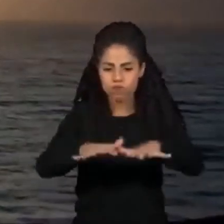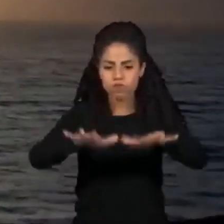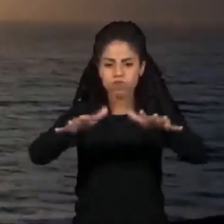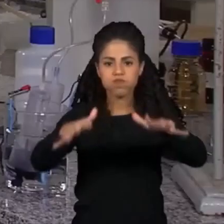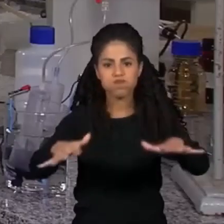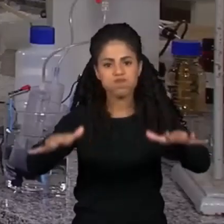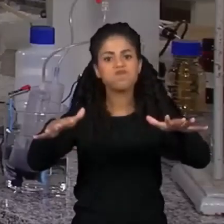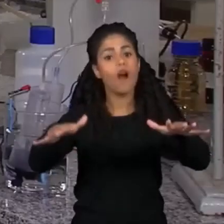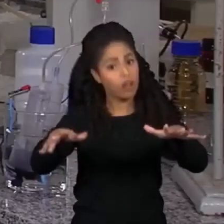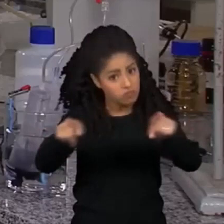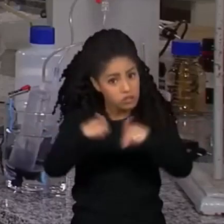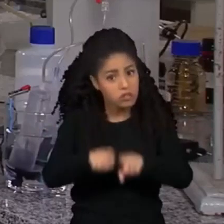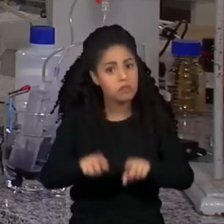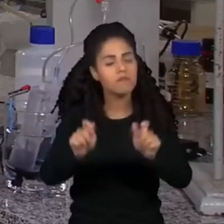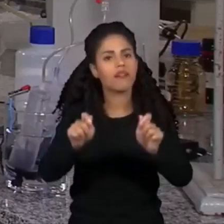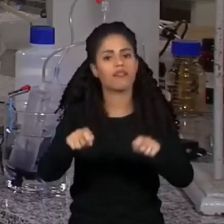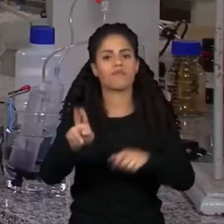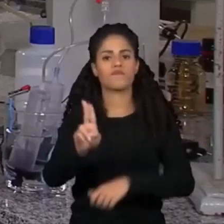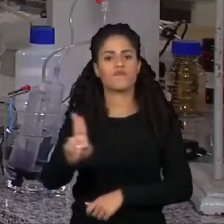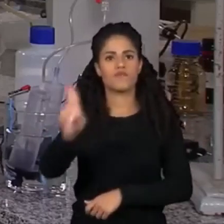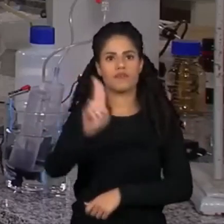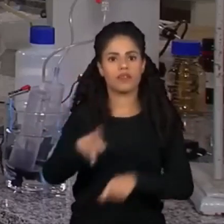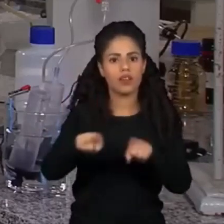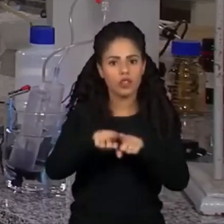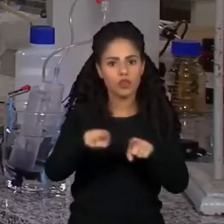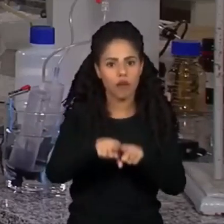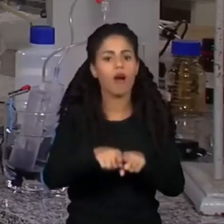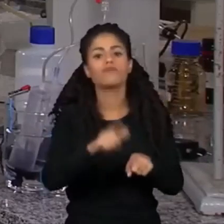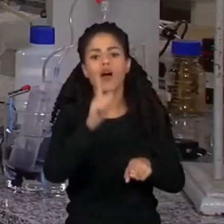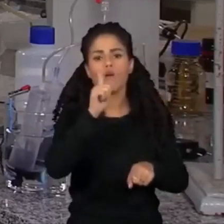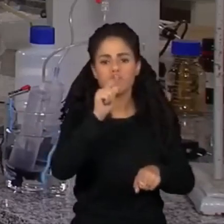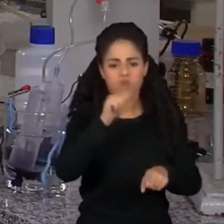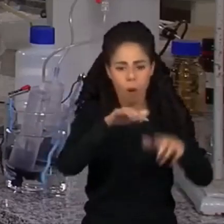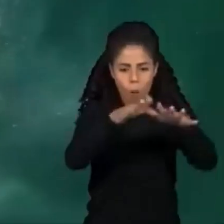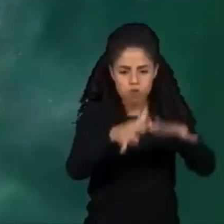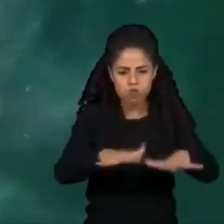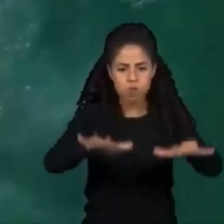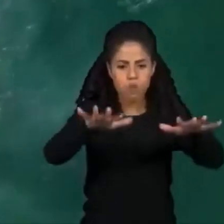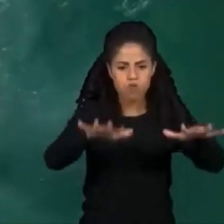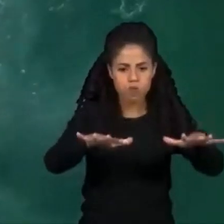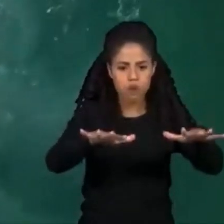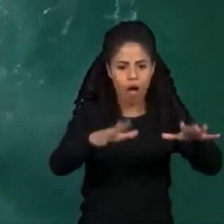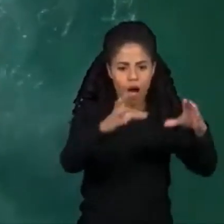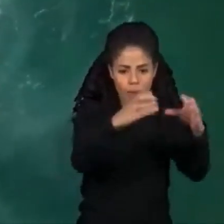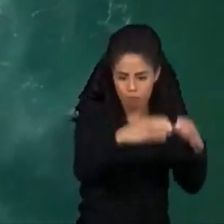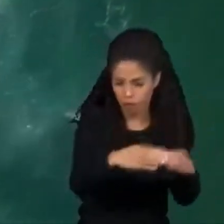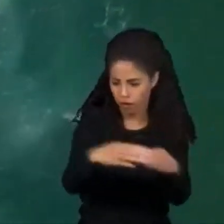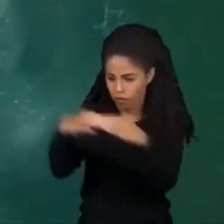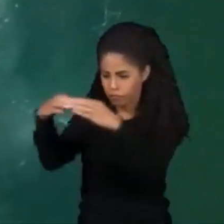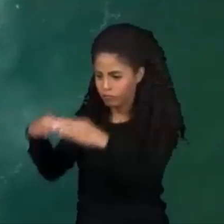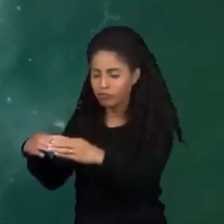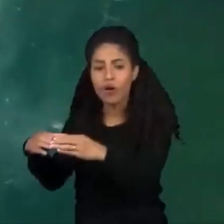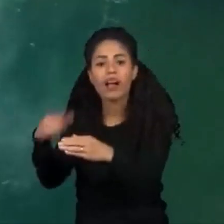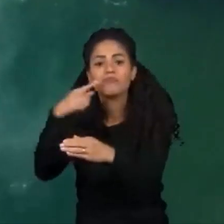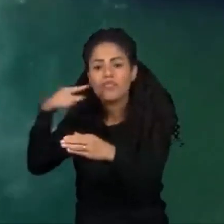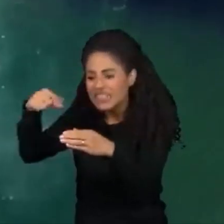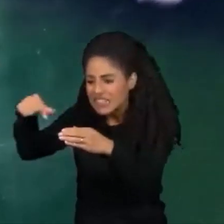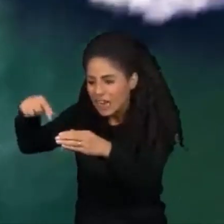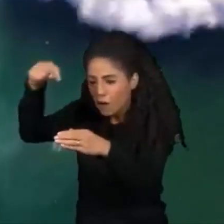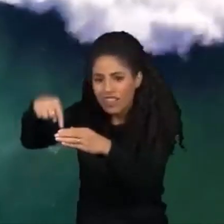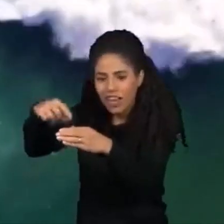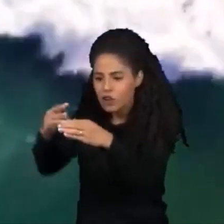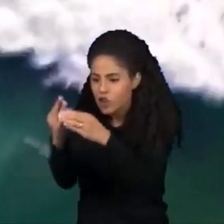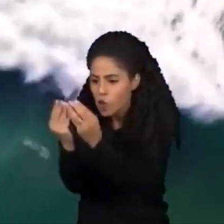Se você aplicar esse processo de dessalinização, você pode usar a água diretamente. Outra alternativa